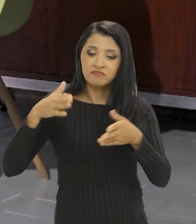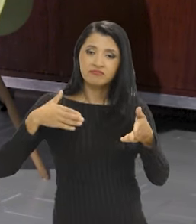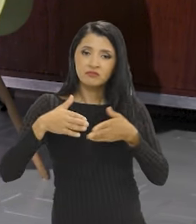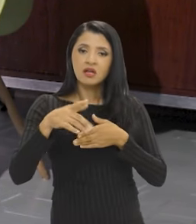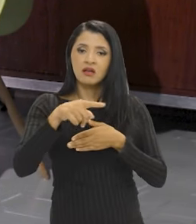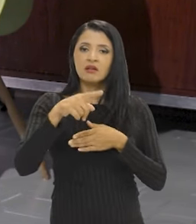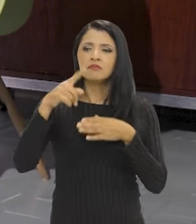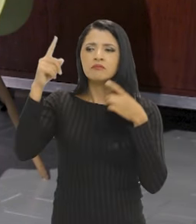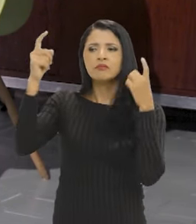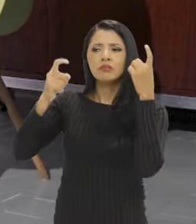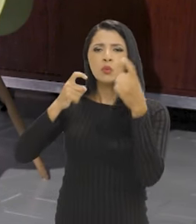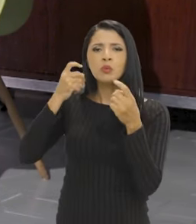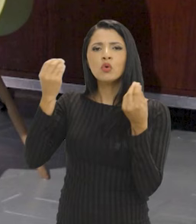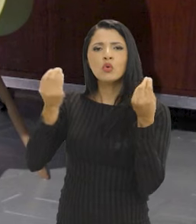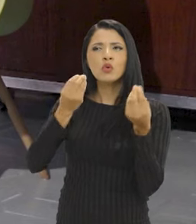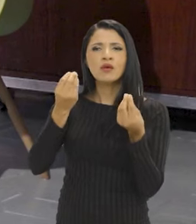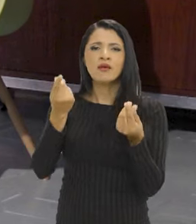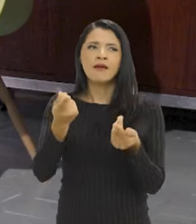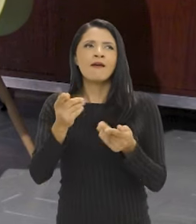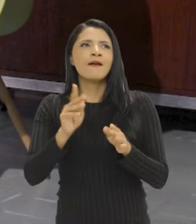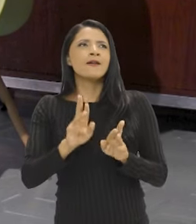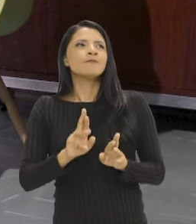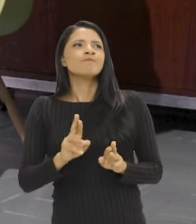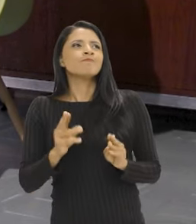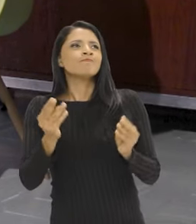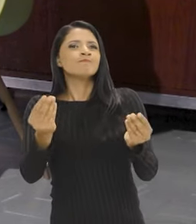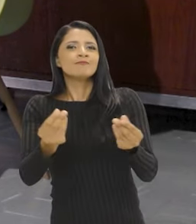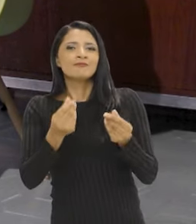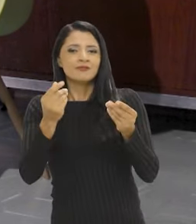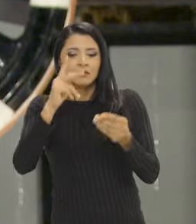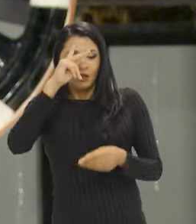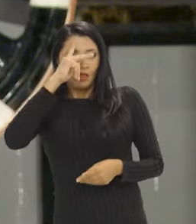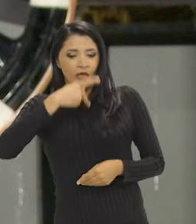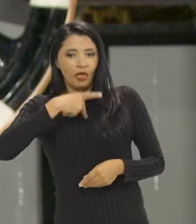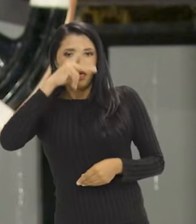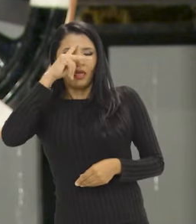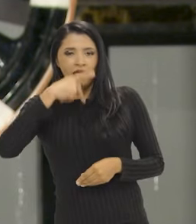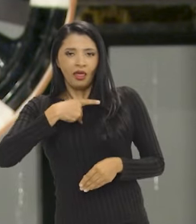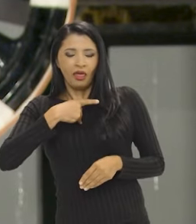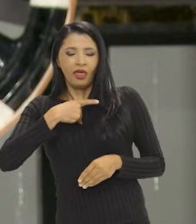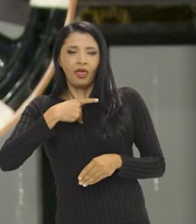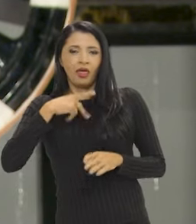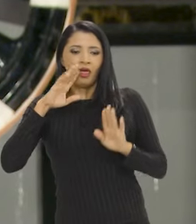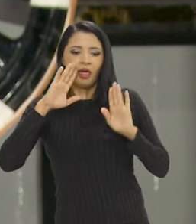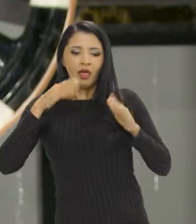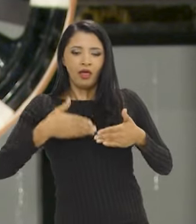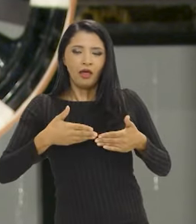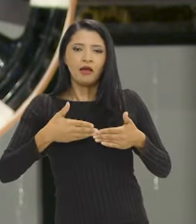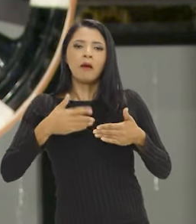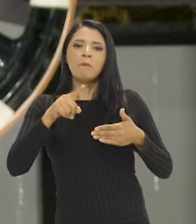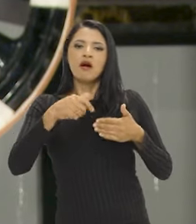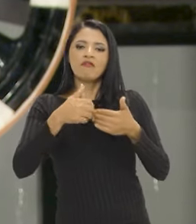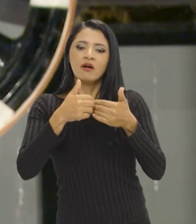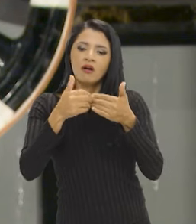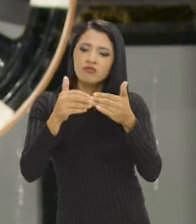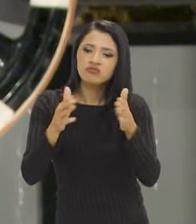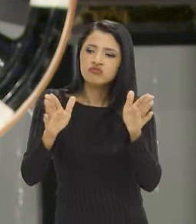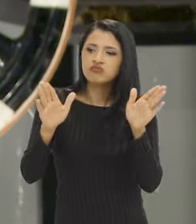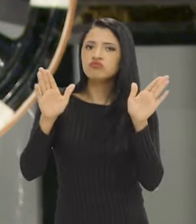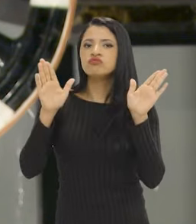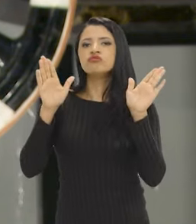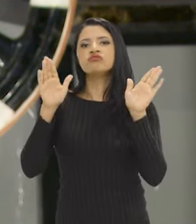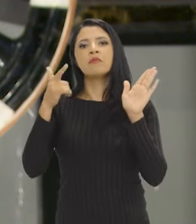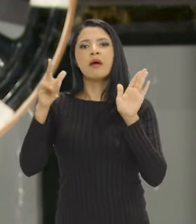se preocupa muito em não ser ensimesmado, mas que vai rompendo